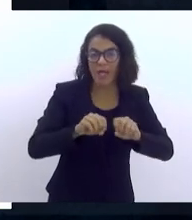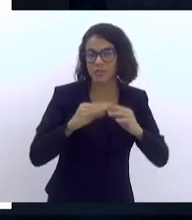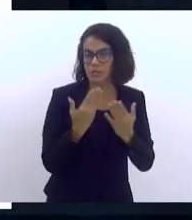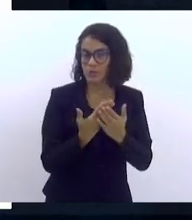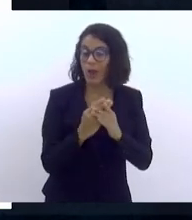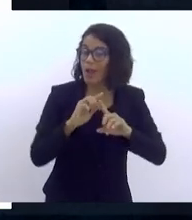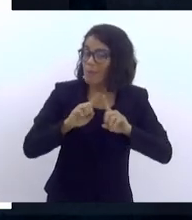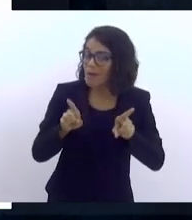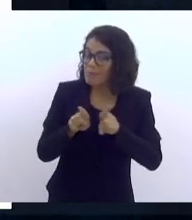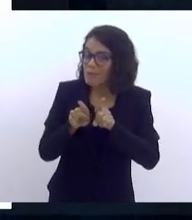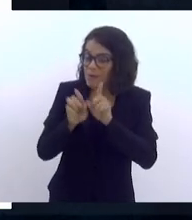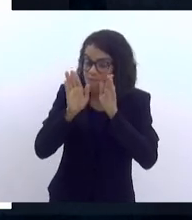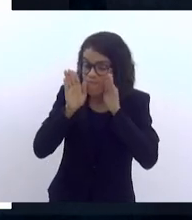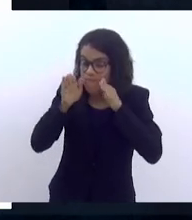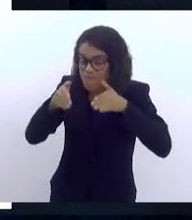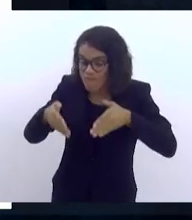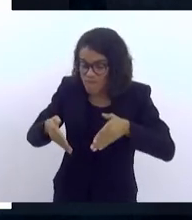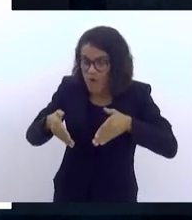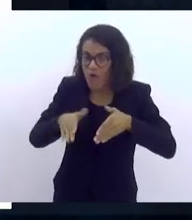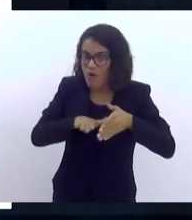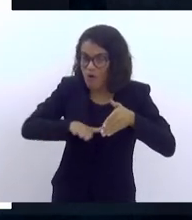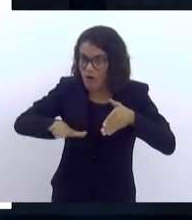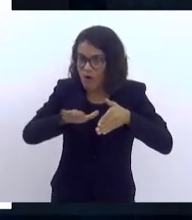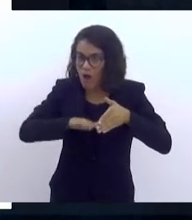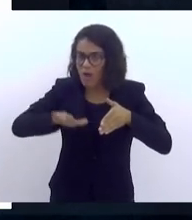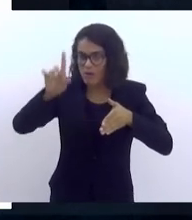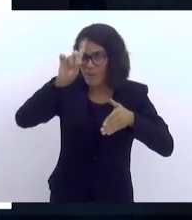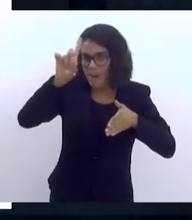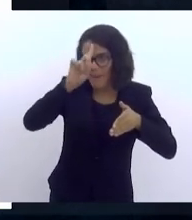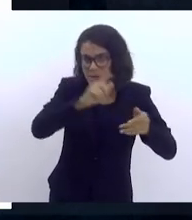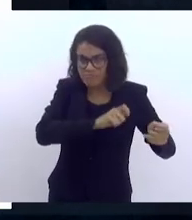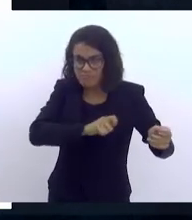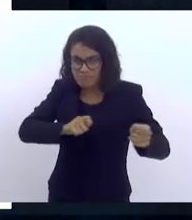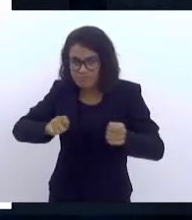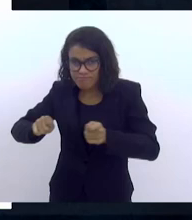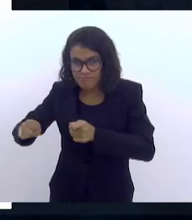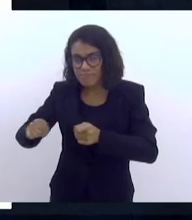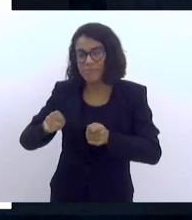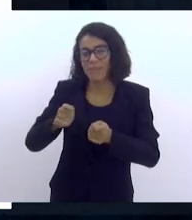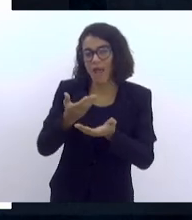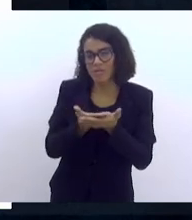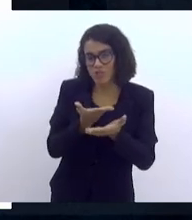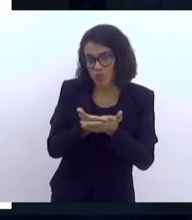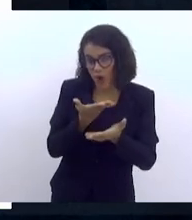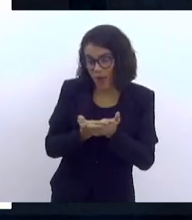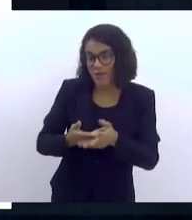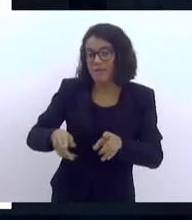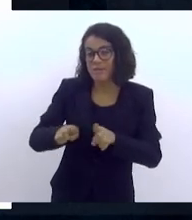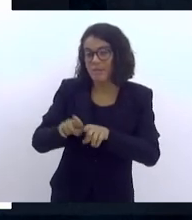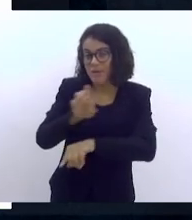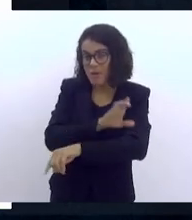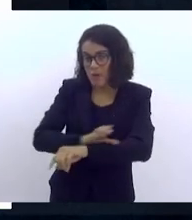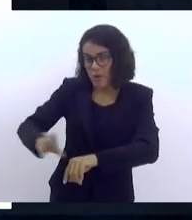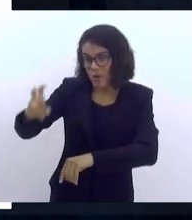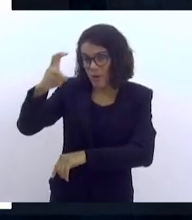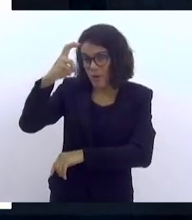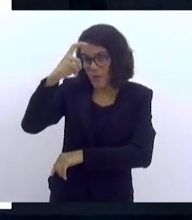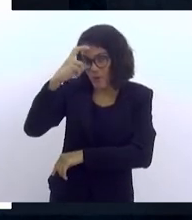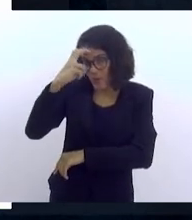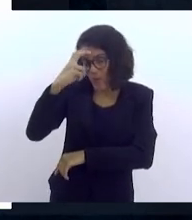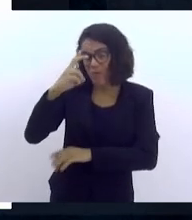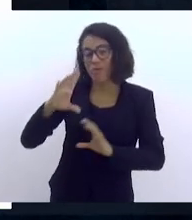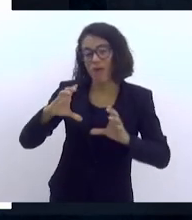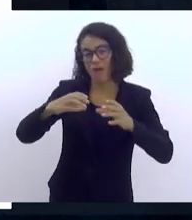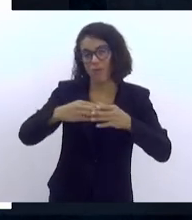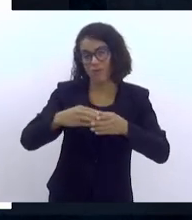focando no cotidiano escolar, focando na cultura das comunidades escolares,